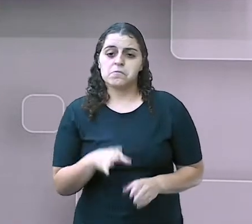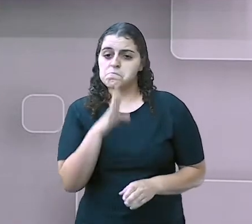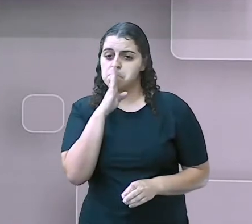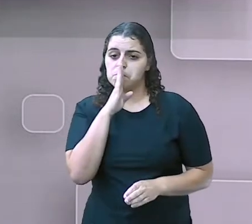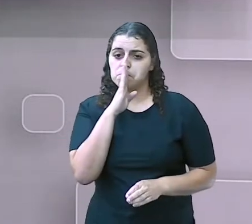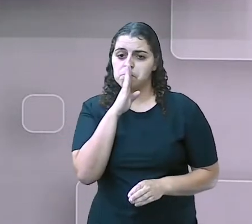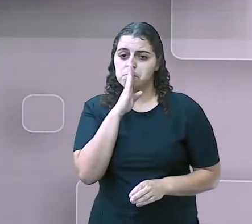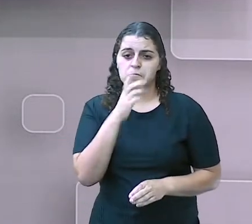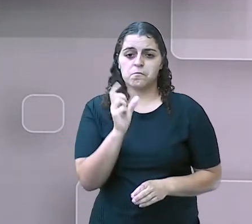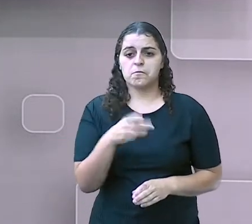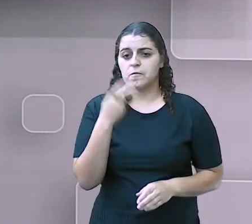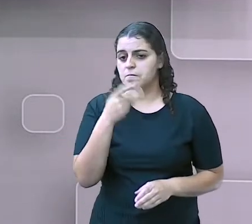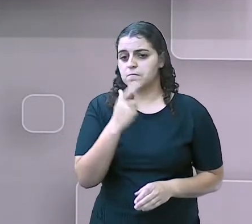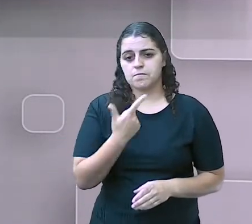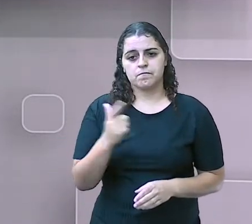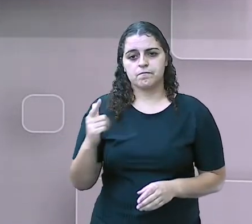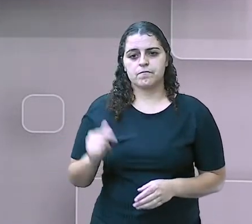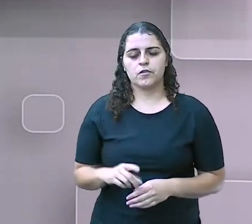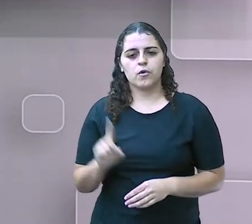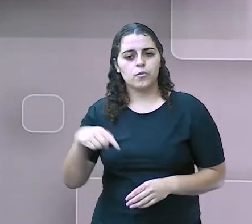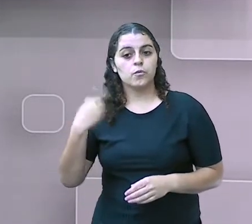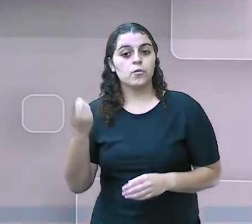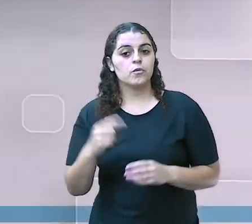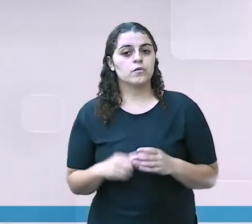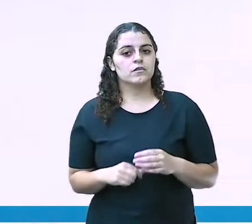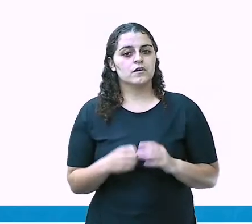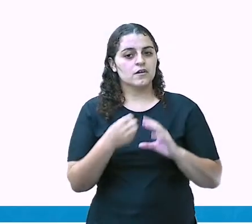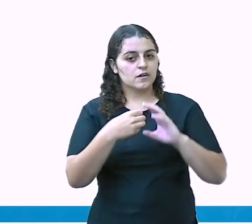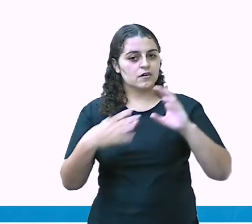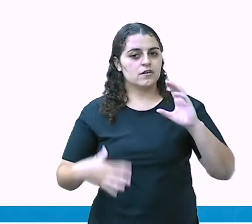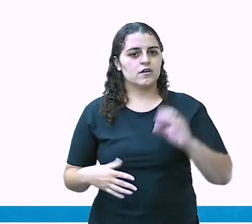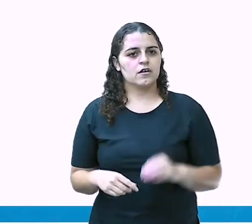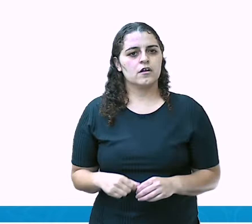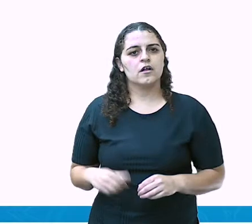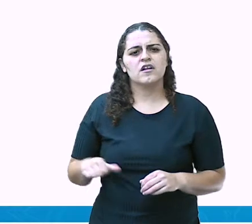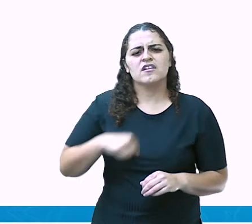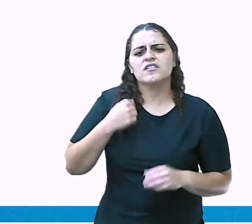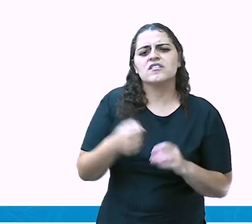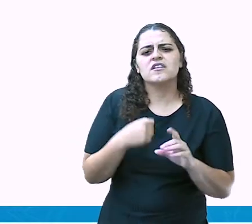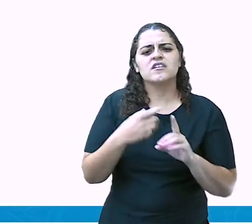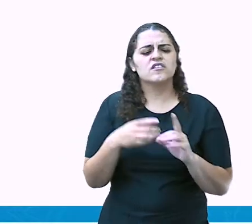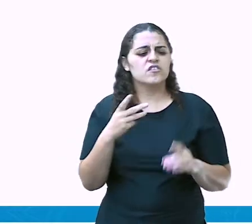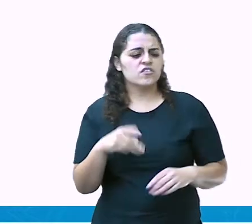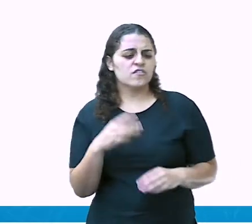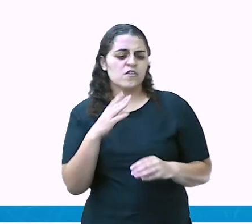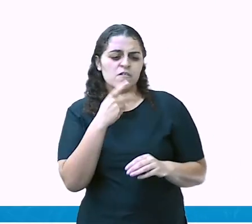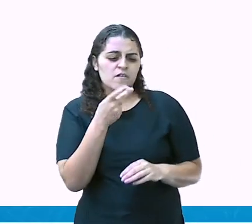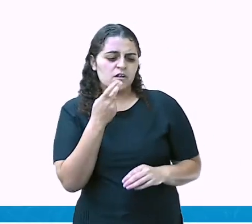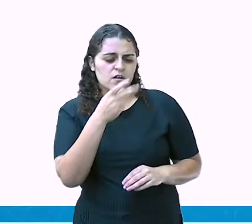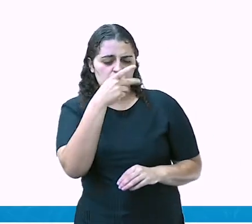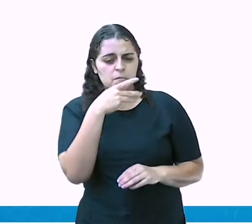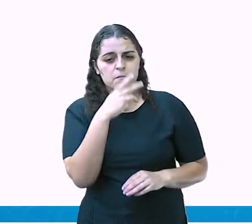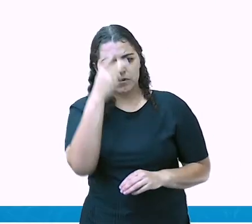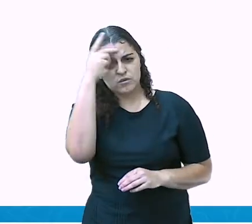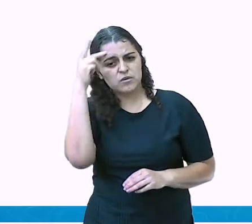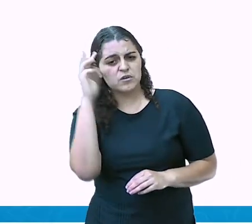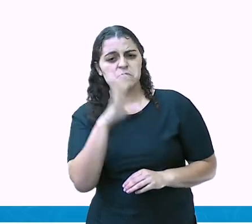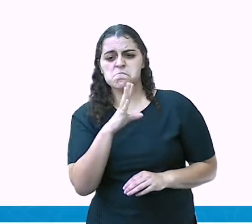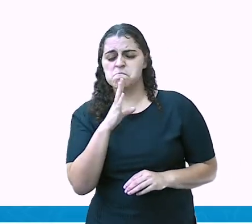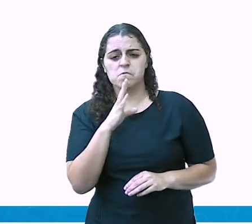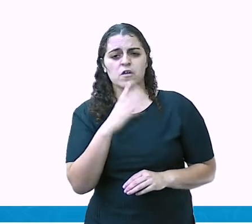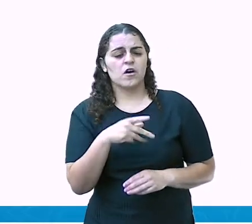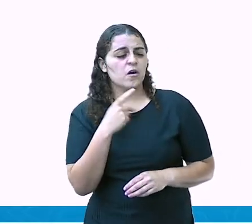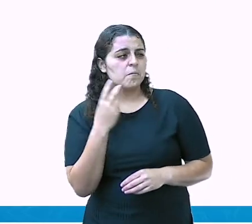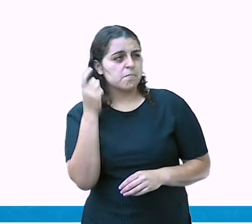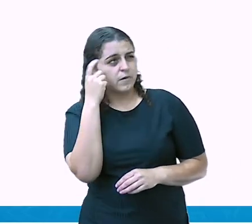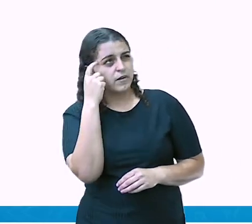comunicar verbalmente. Um outro sinal. A relutância de falar com pessoas estranhas. Pensa em uma